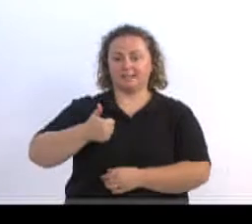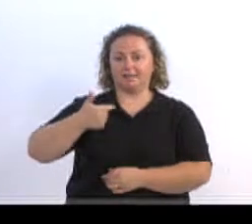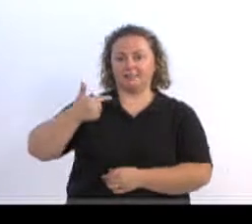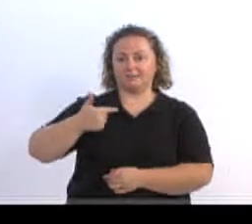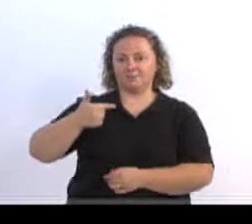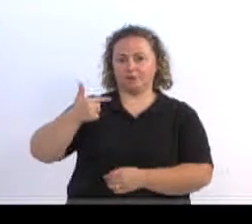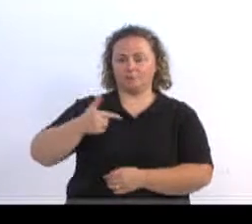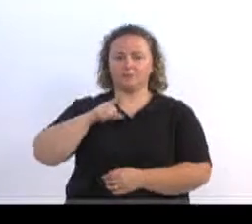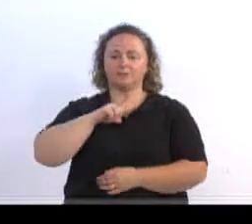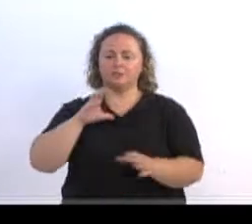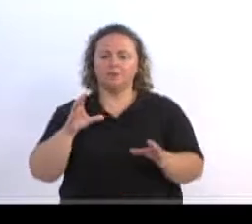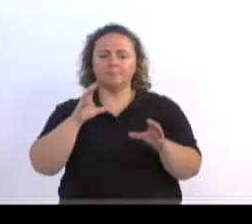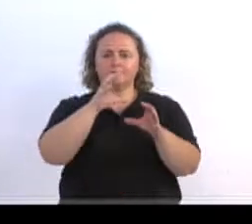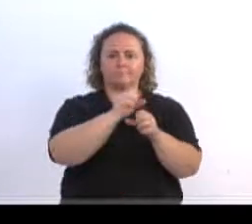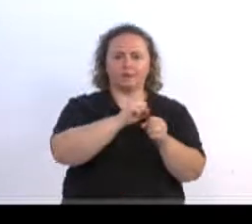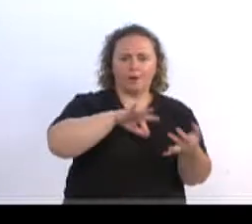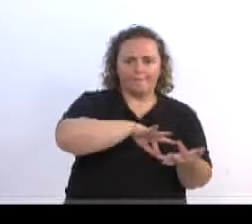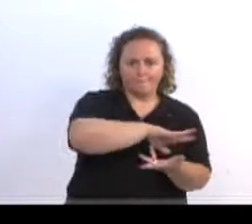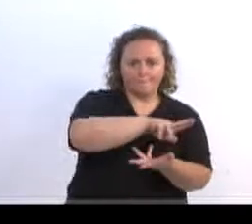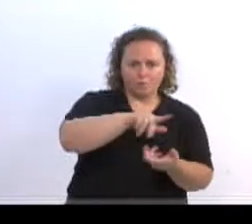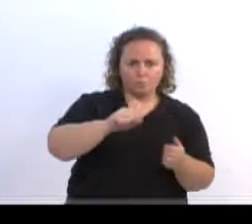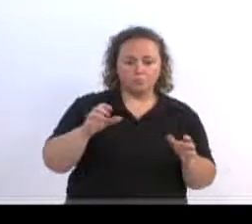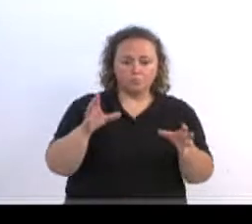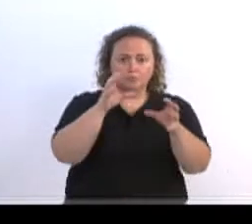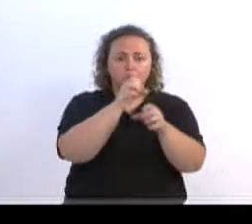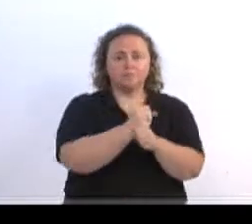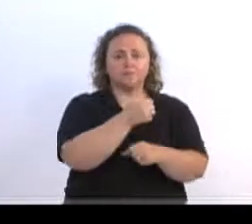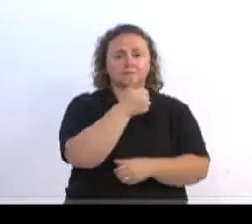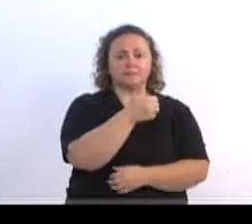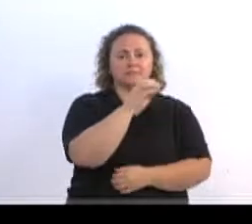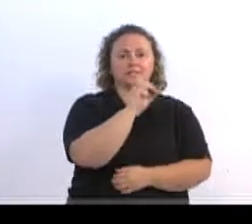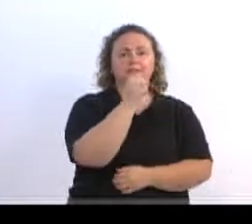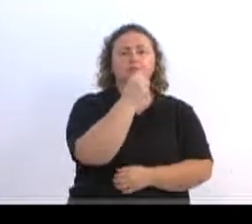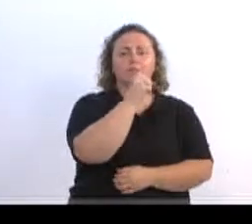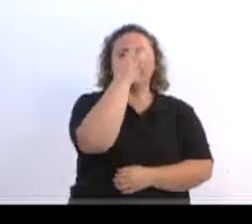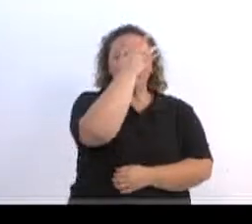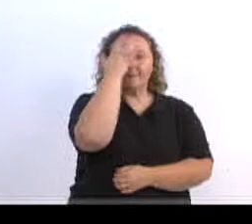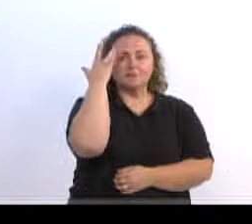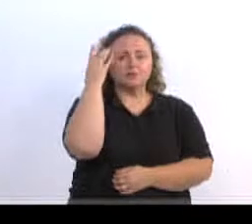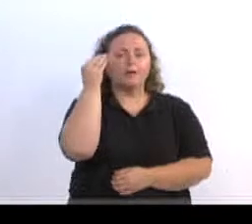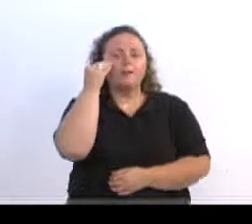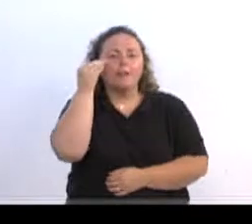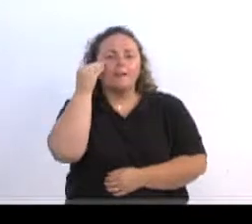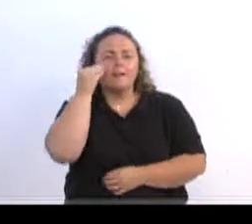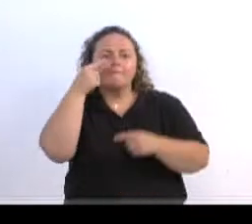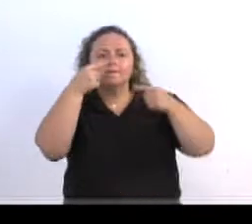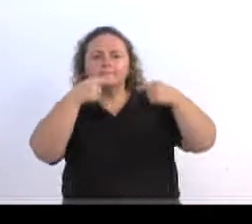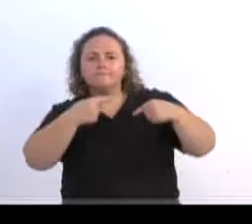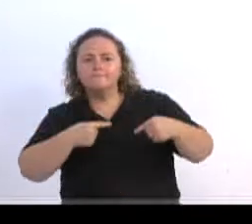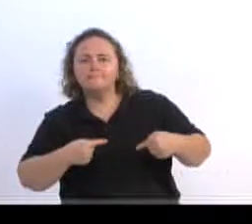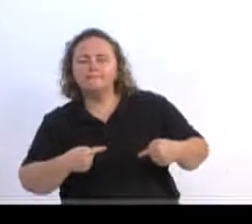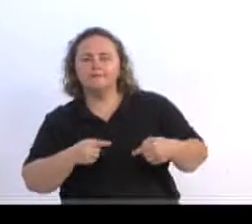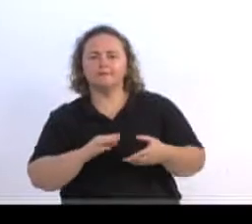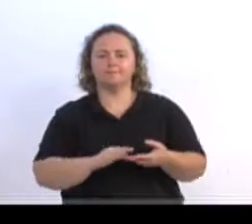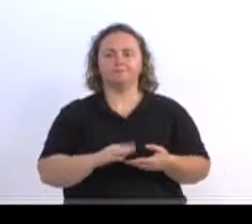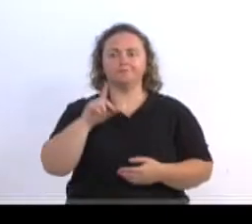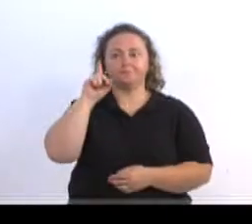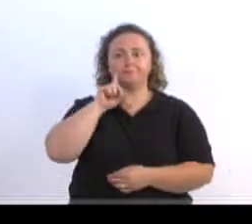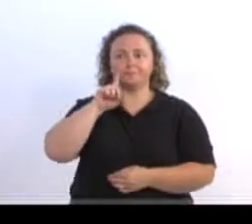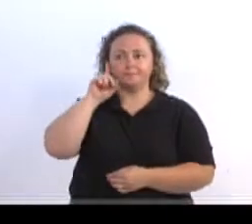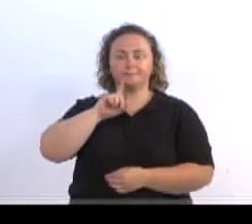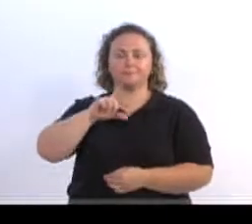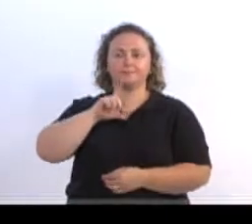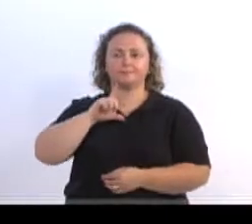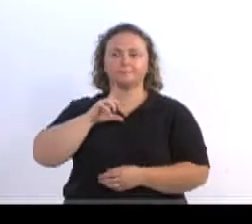participantes do mundo. Vereador Ito, se nós analisarmos os Estados Unidos, eles têm a NASA,